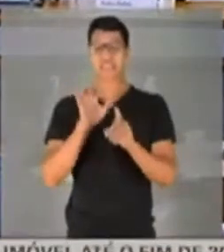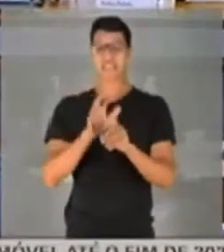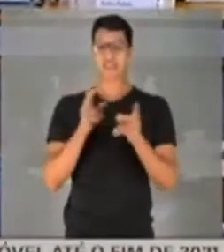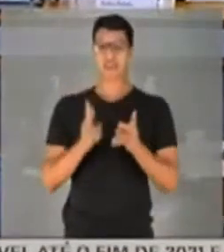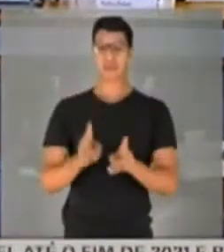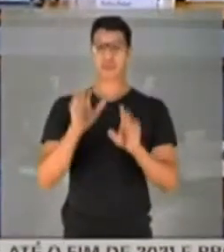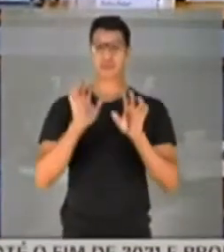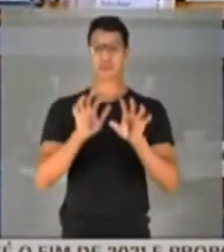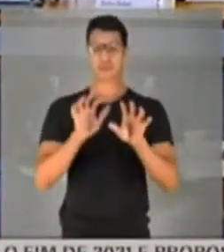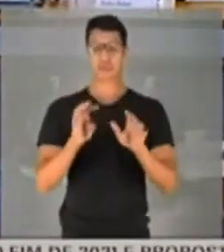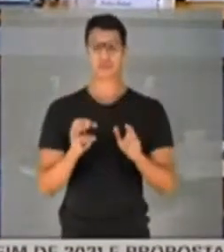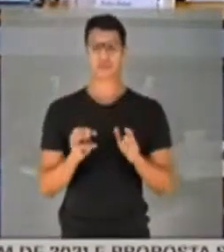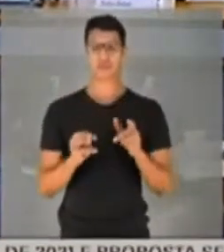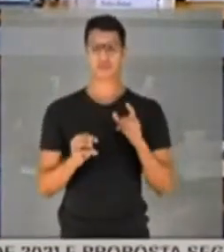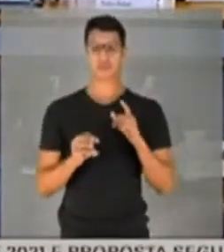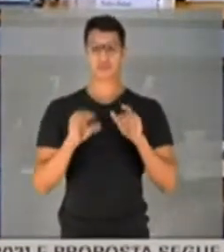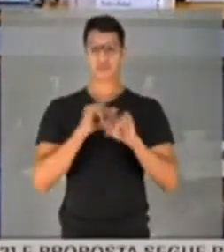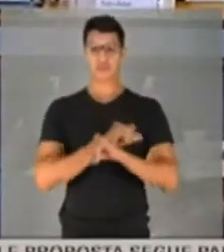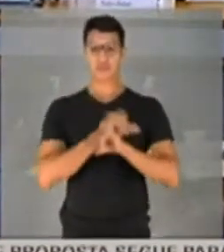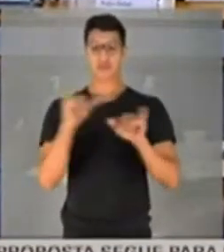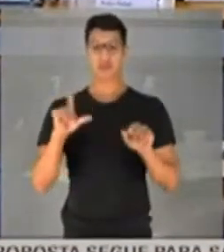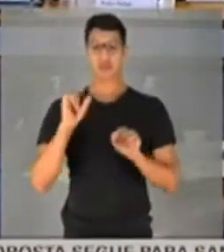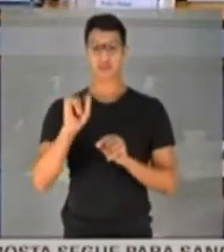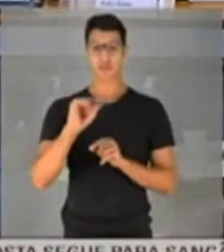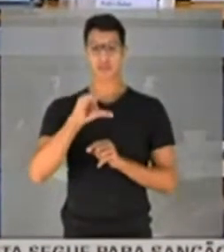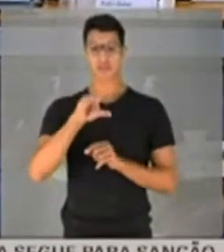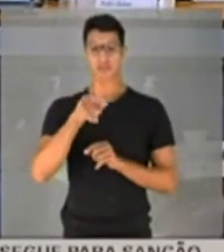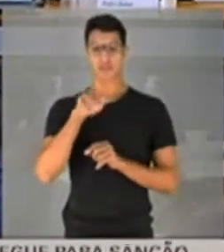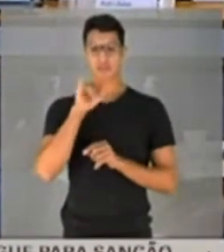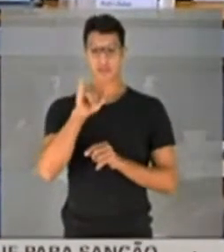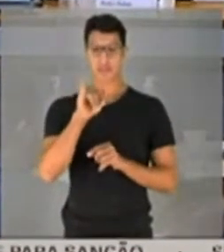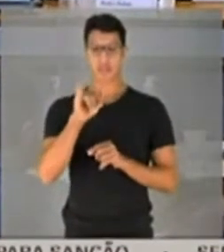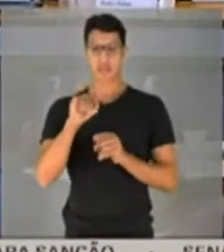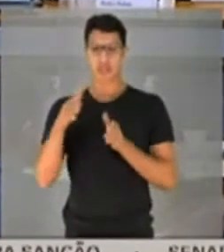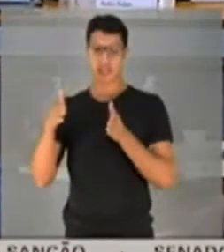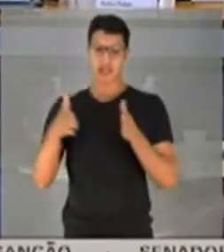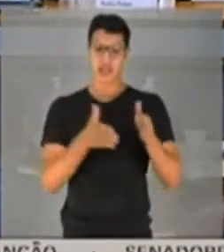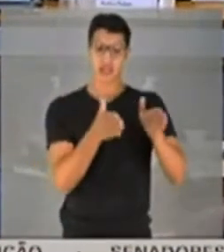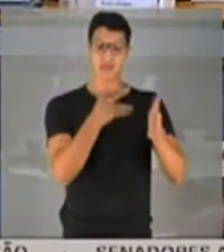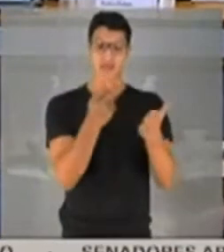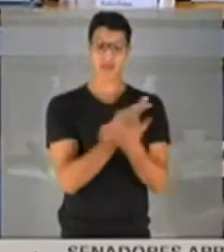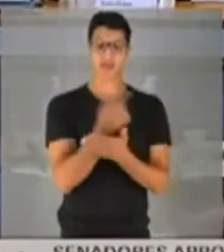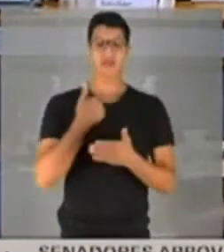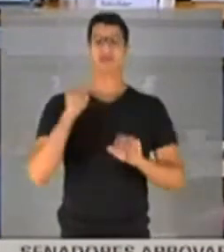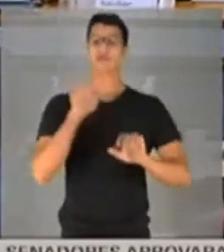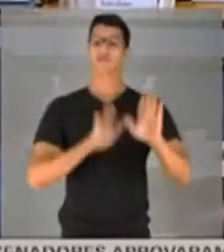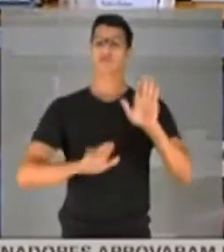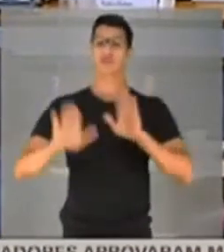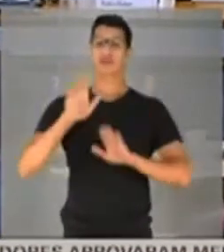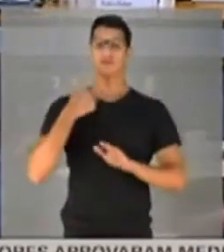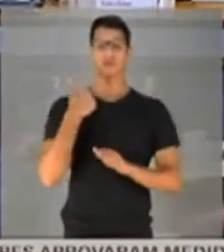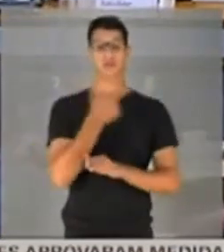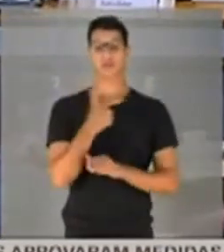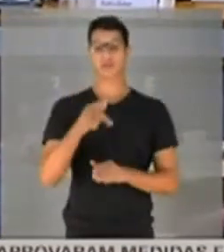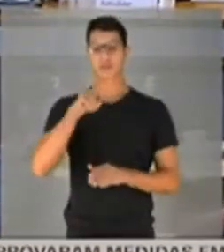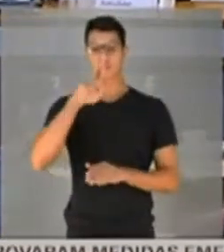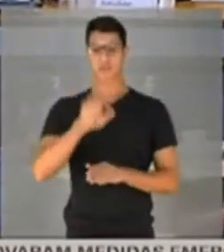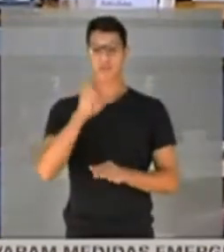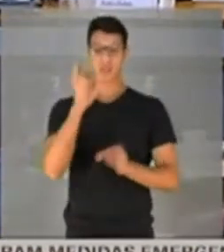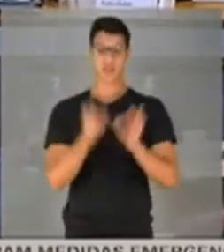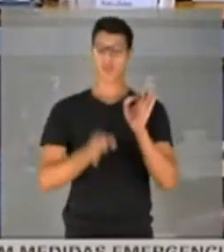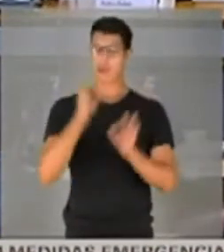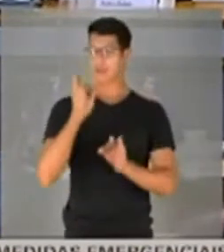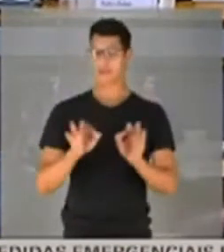em dizer que a CPI está indo para lado errado, eu tenho sido muito cauteloso, eu não tenho pré-julgado.